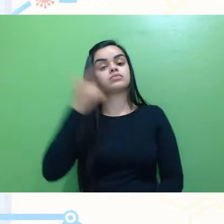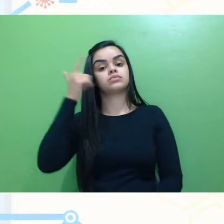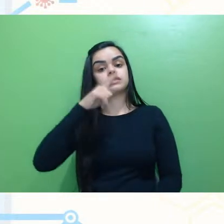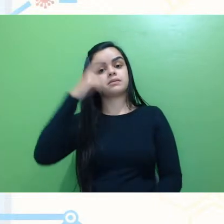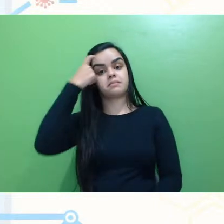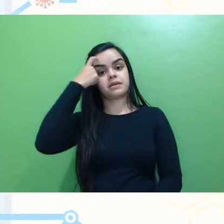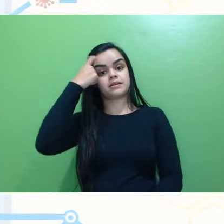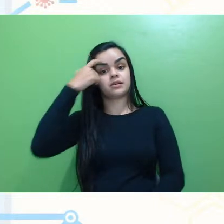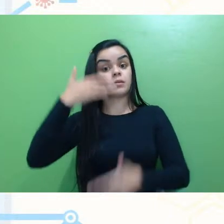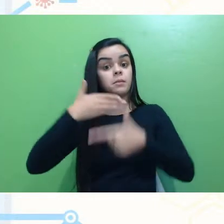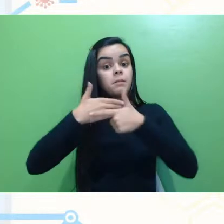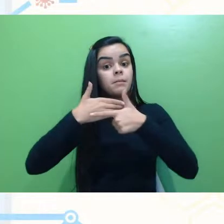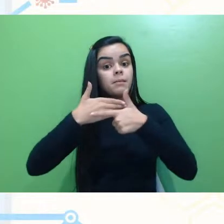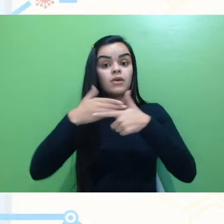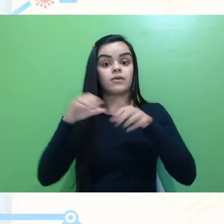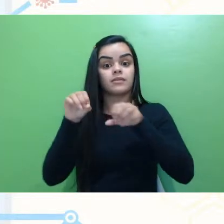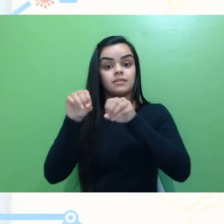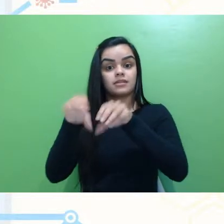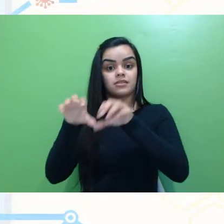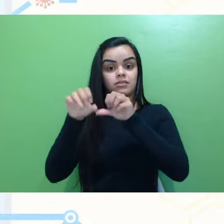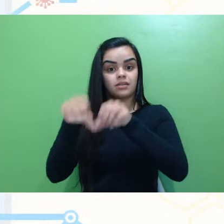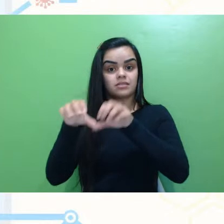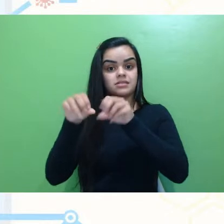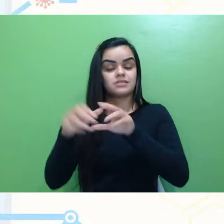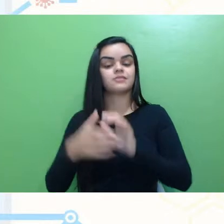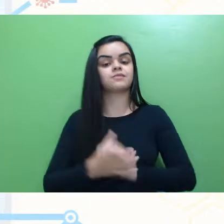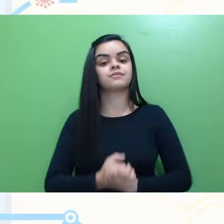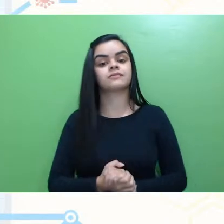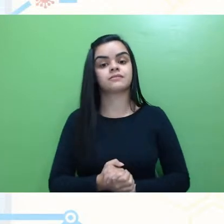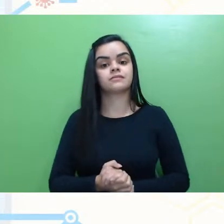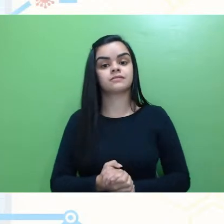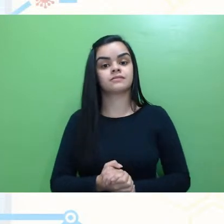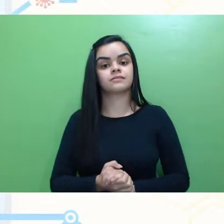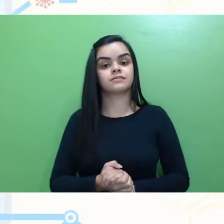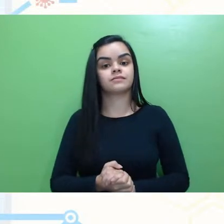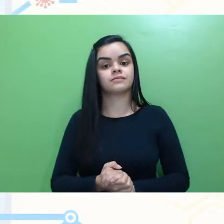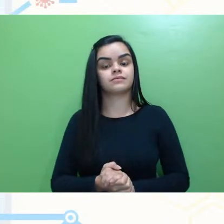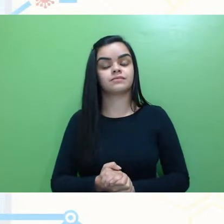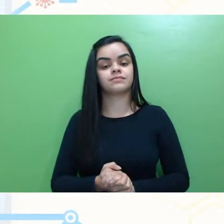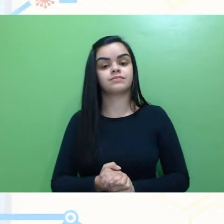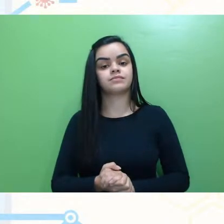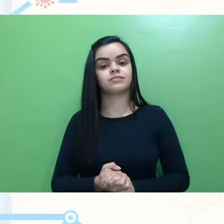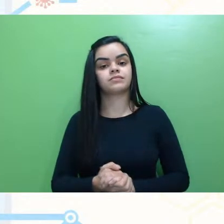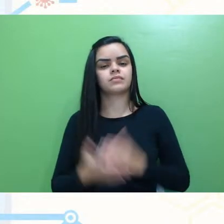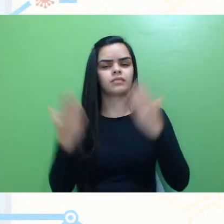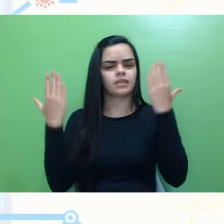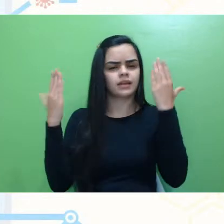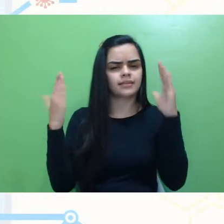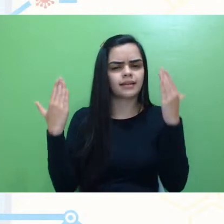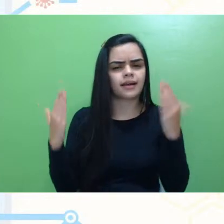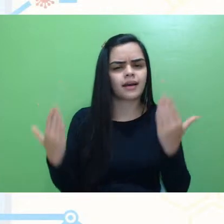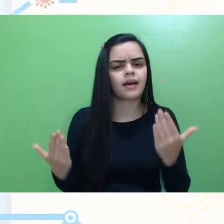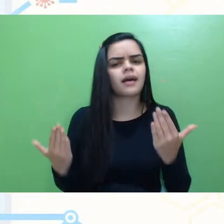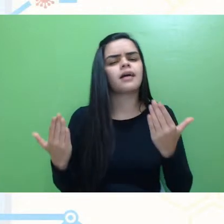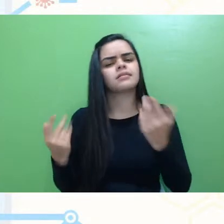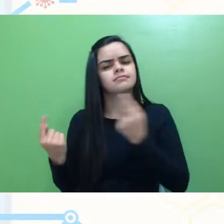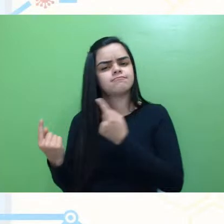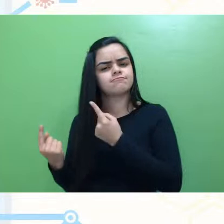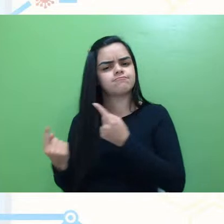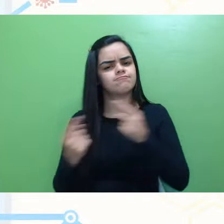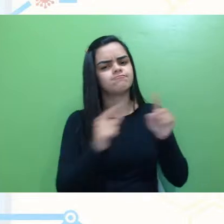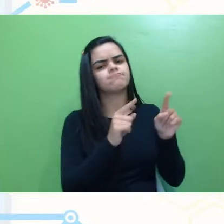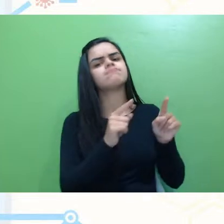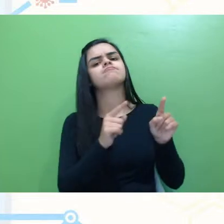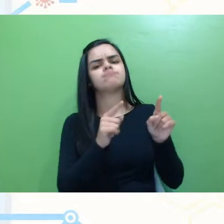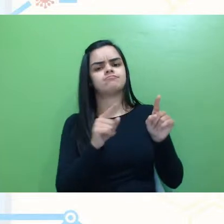o papel da educação, tanto na problematização, no combate a